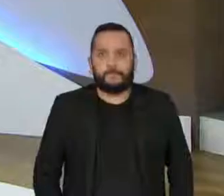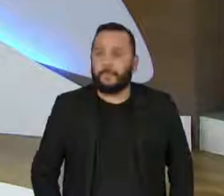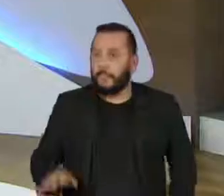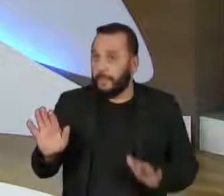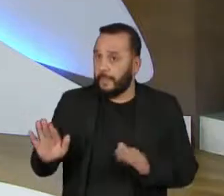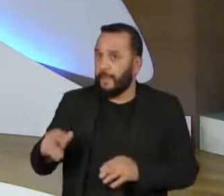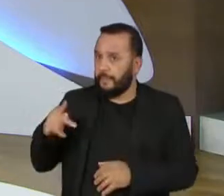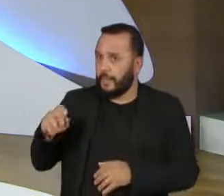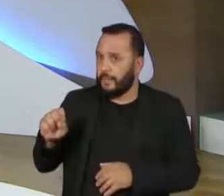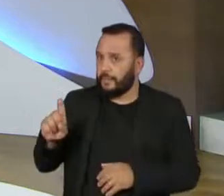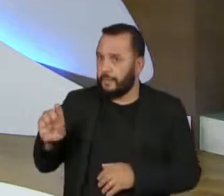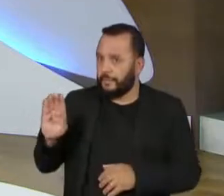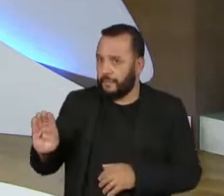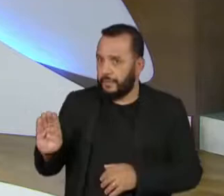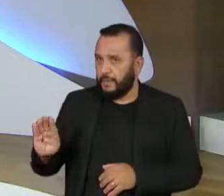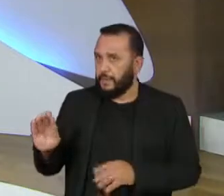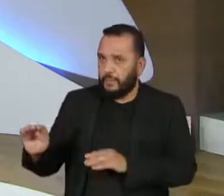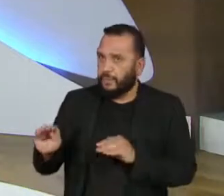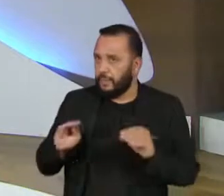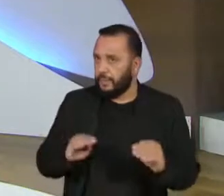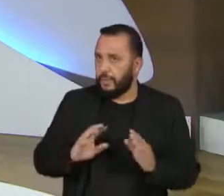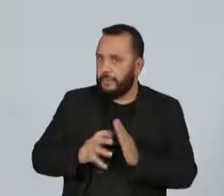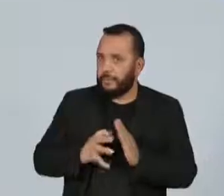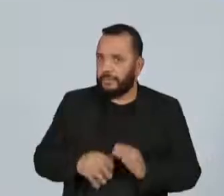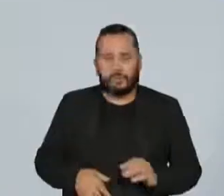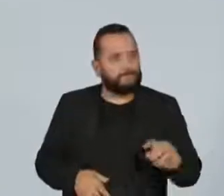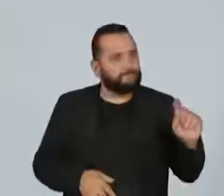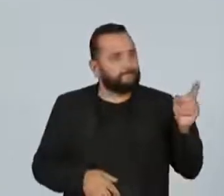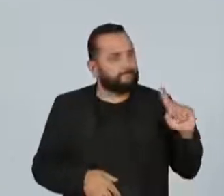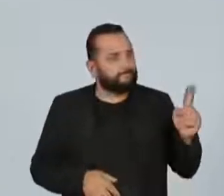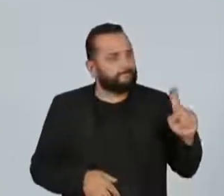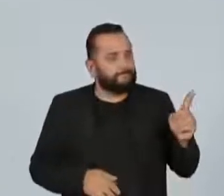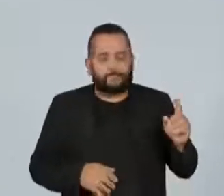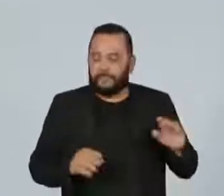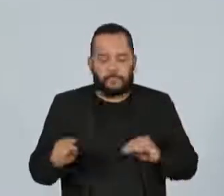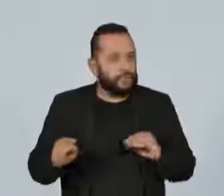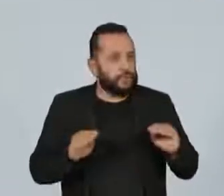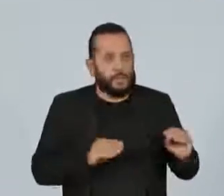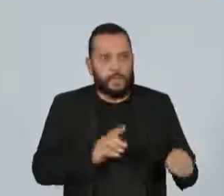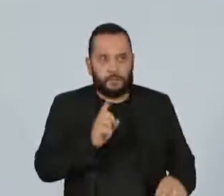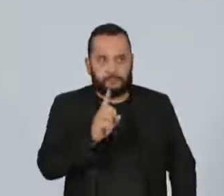PSDB, então? Não tem essa história de migrar de partido? Não, não tenho nenhuma pretensão de sair do PSDB. história história de migrar.